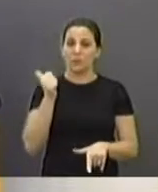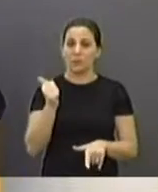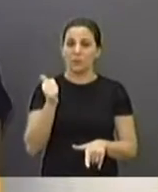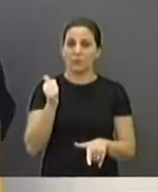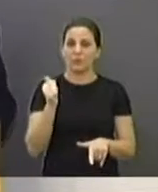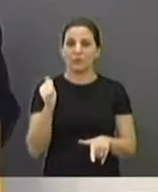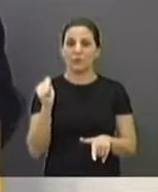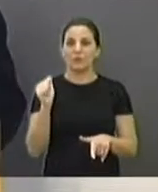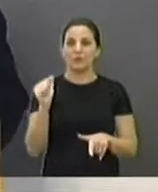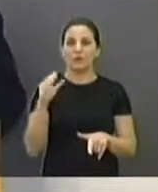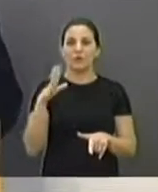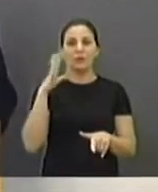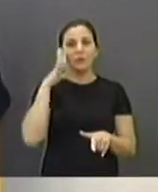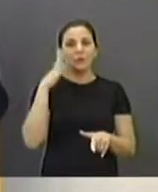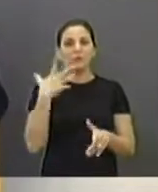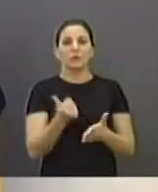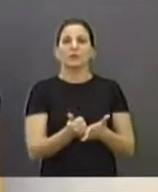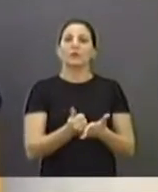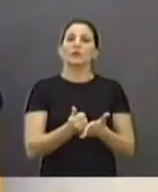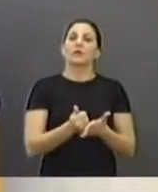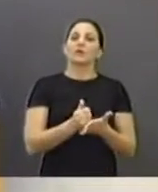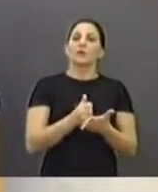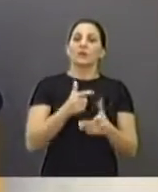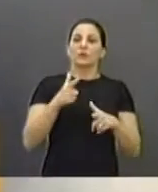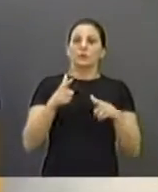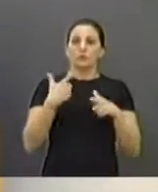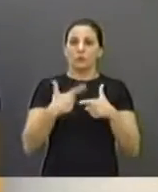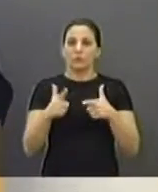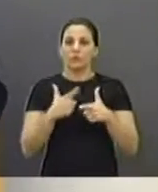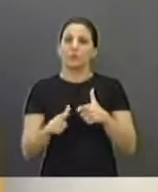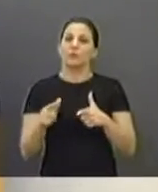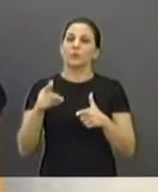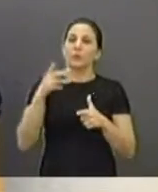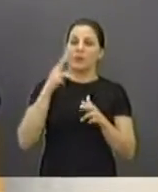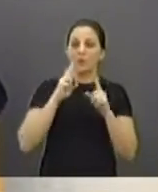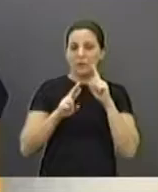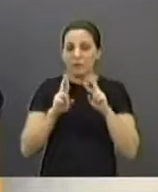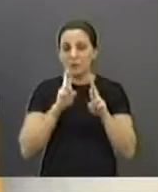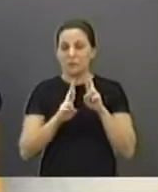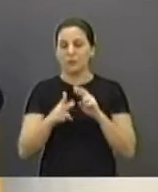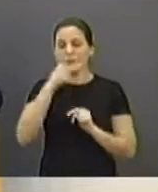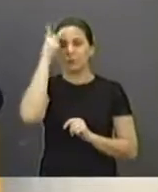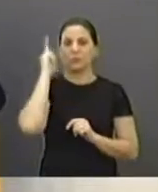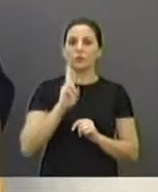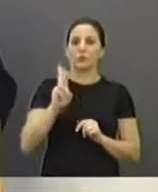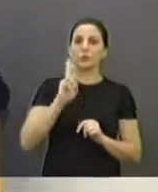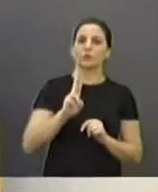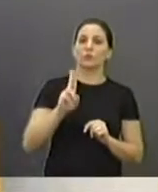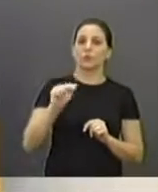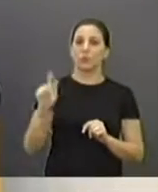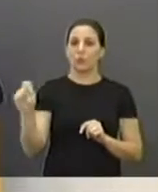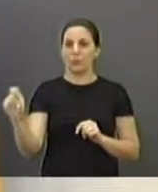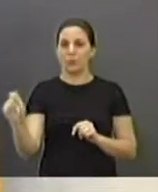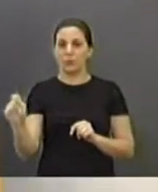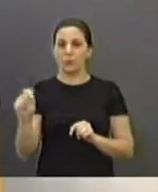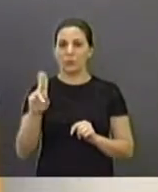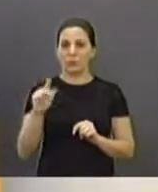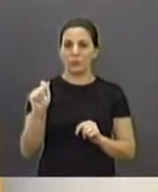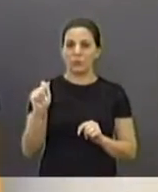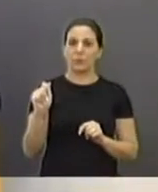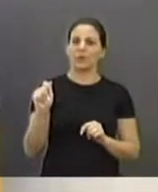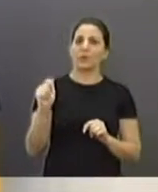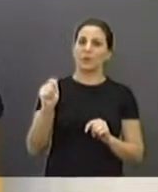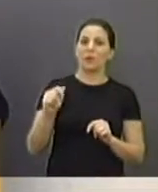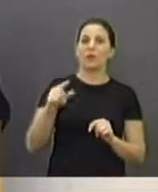venha resolver esse problema. Aqui é uma reclamação das pessoas que usam a UPP. Eu mesmo já fui lá, das sete da hora da noite, uma hora da manhã, esperando